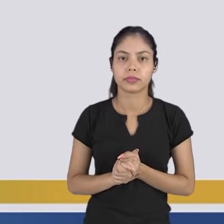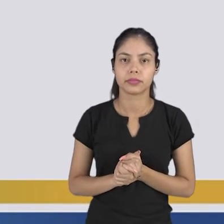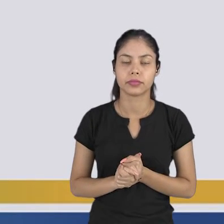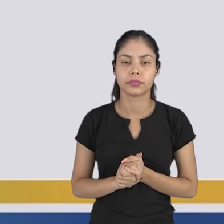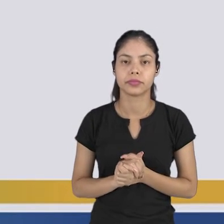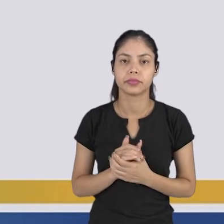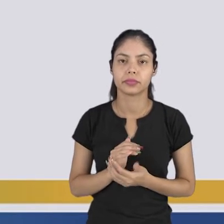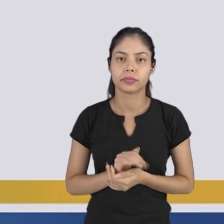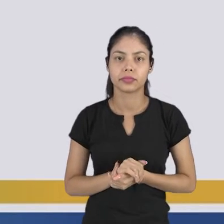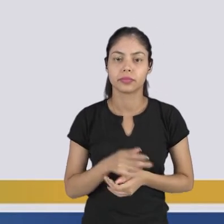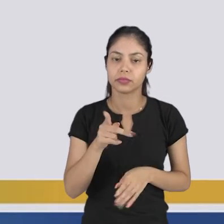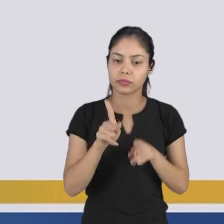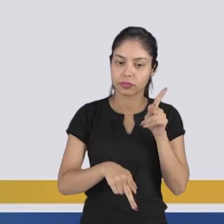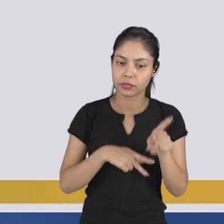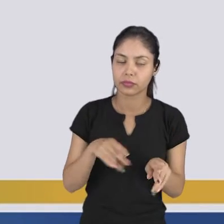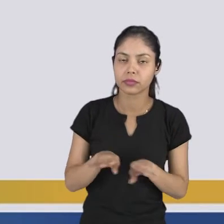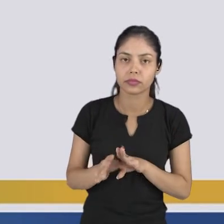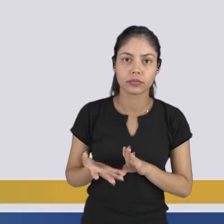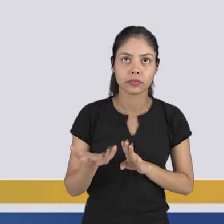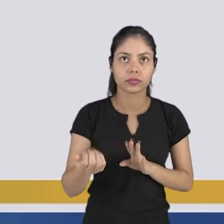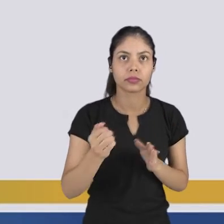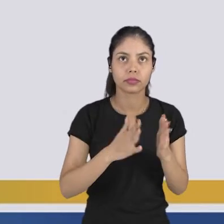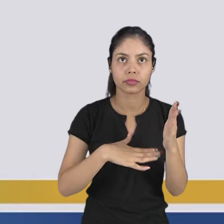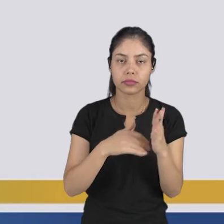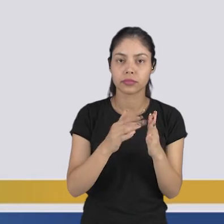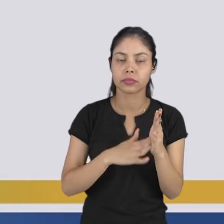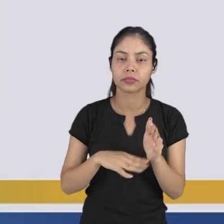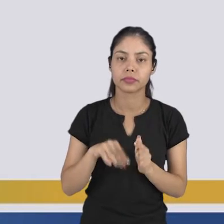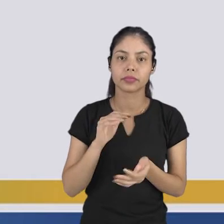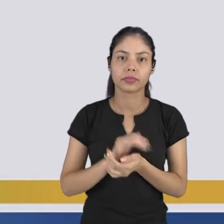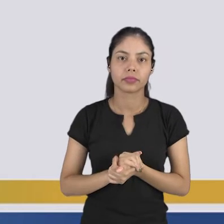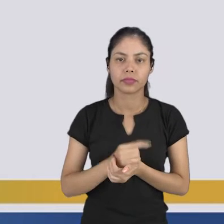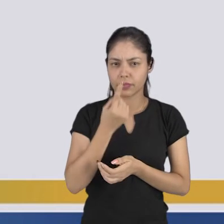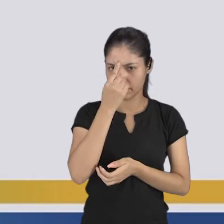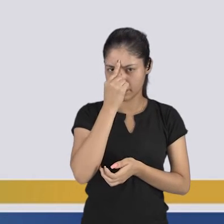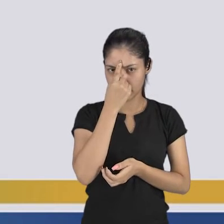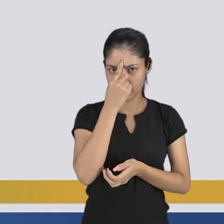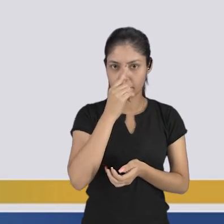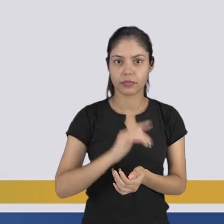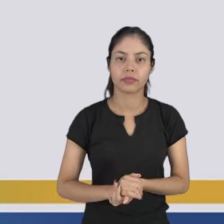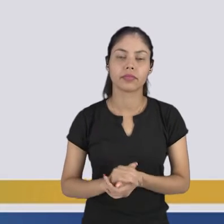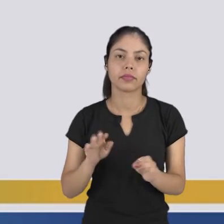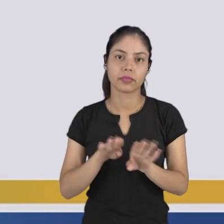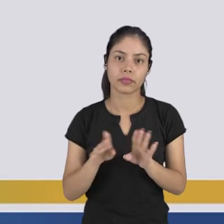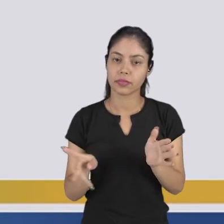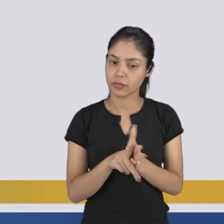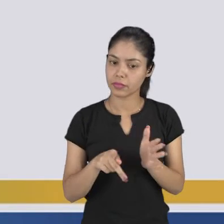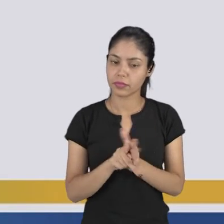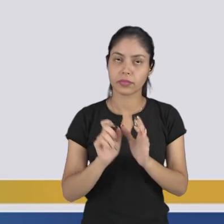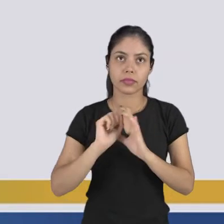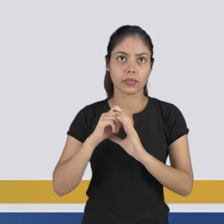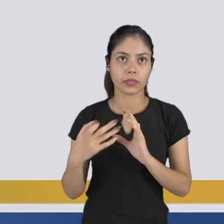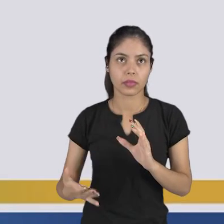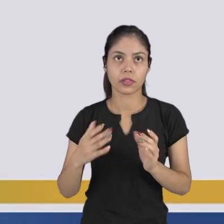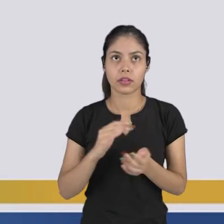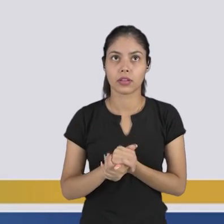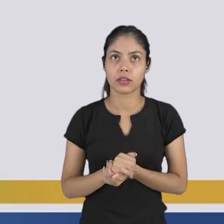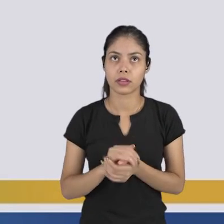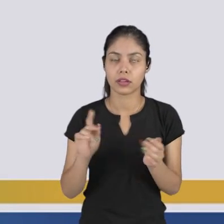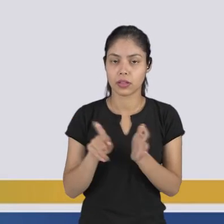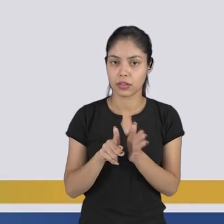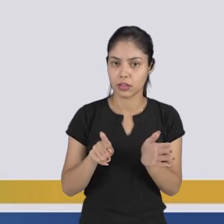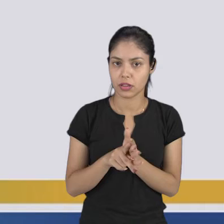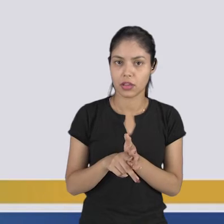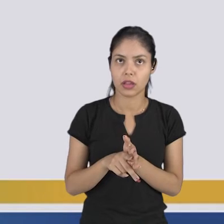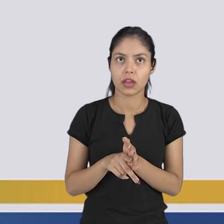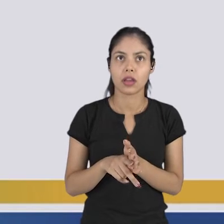povo também recebem uma pinta vermelha na testa. Então são características da pintura corporal bem